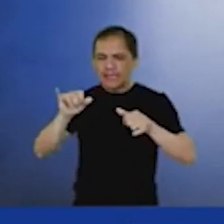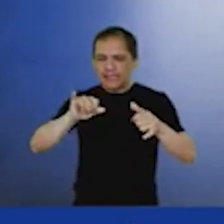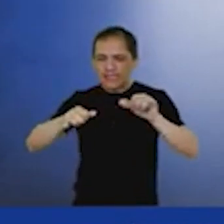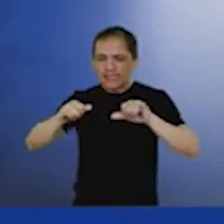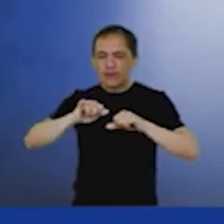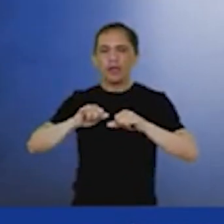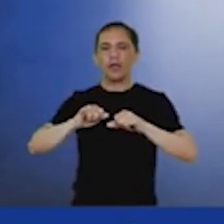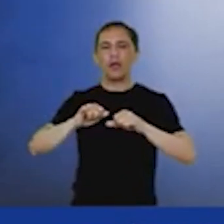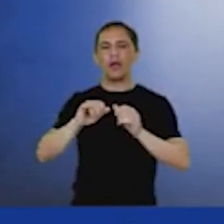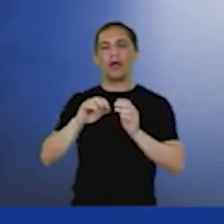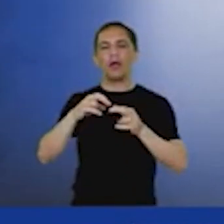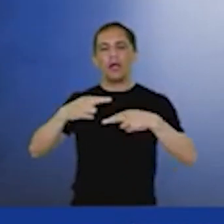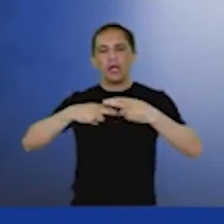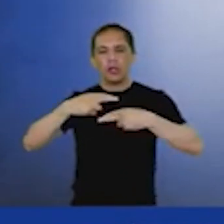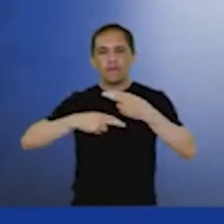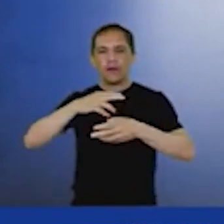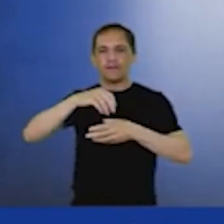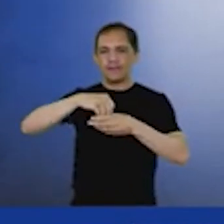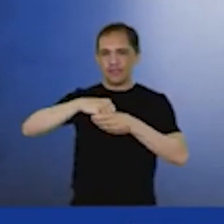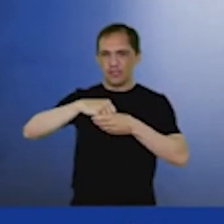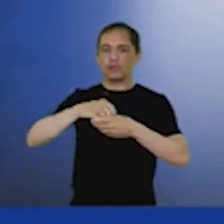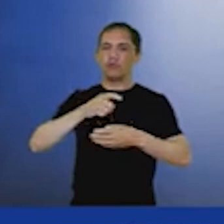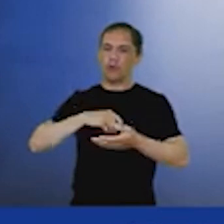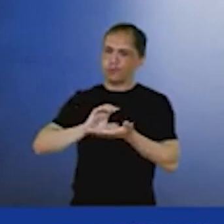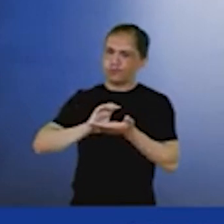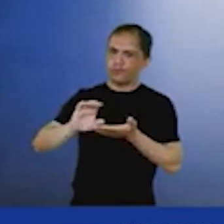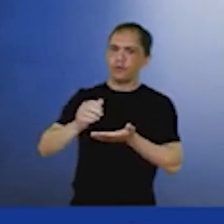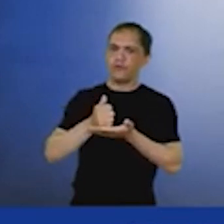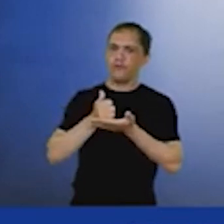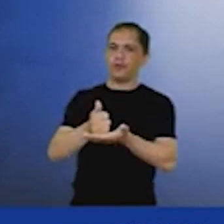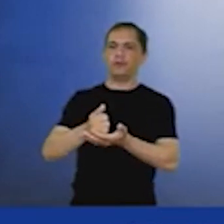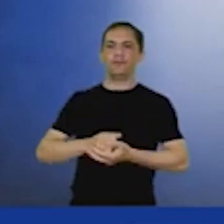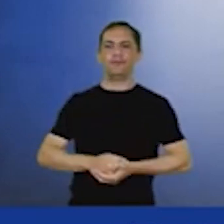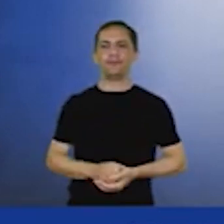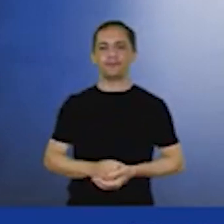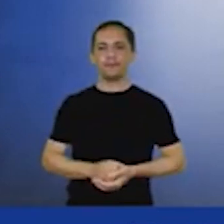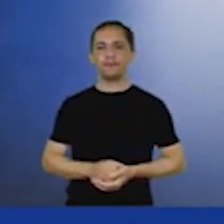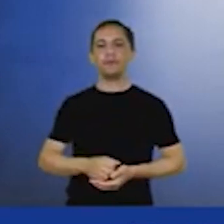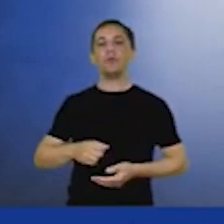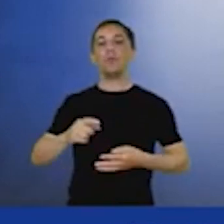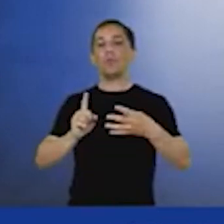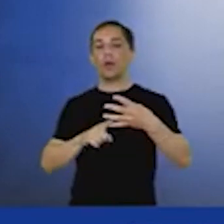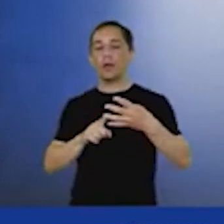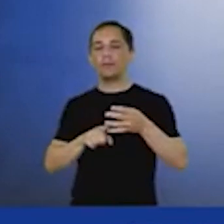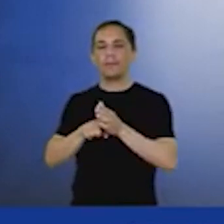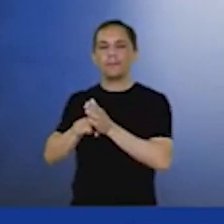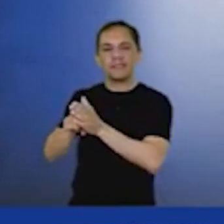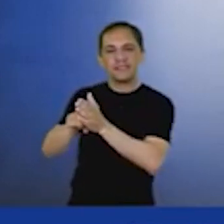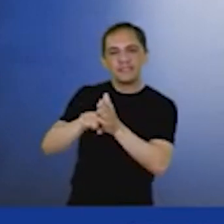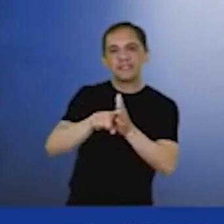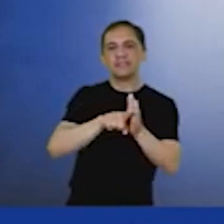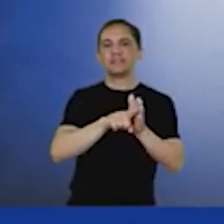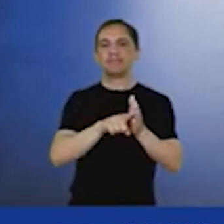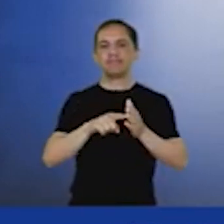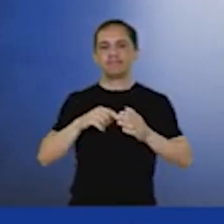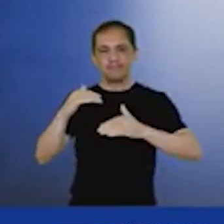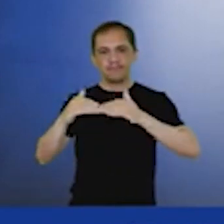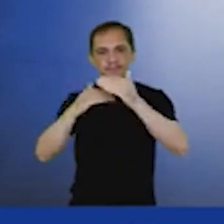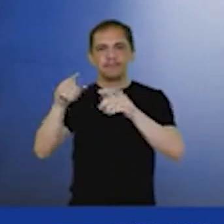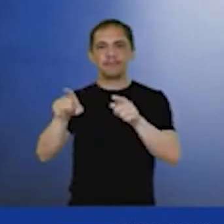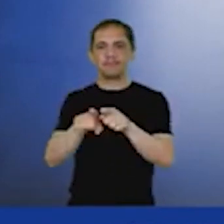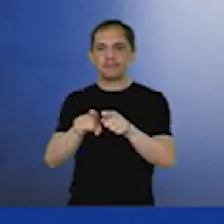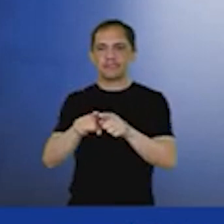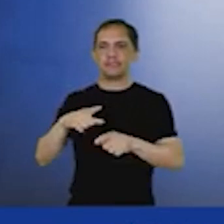e investe em combustível renovável. O quarto ponto é pesquisa em desenvolvimento. Temos pesquisa tanto na parte de óleo offshore,